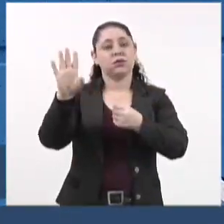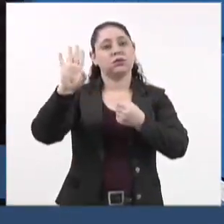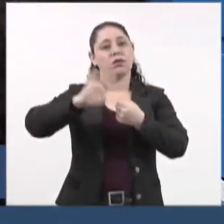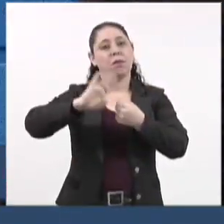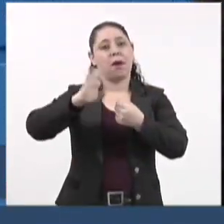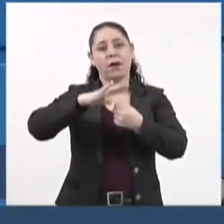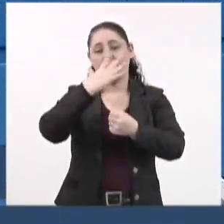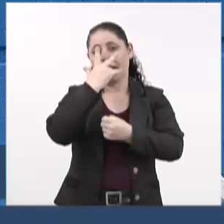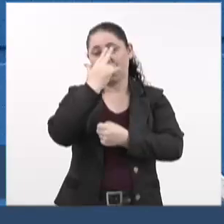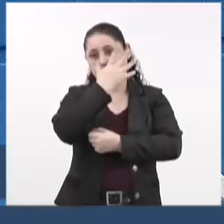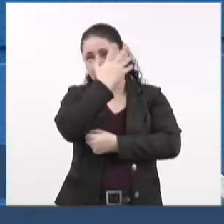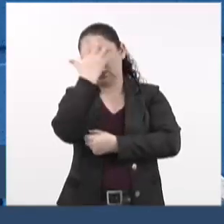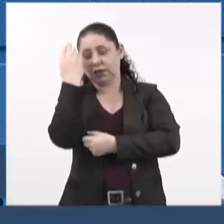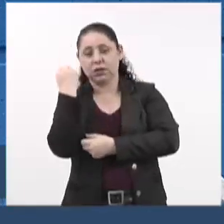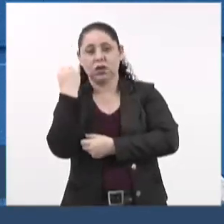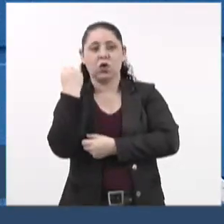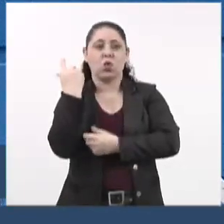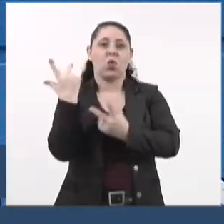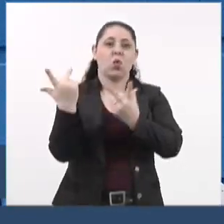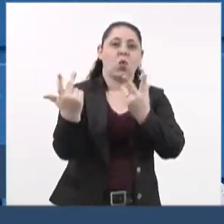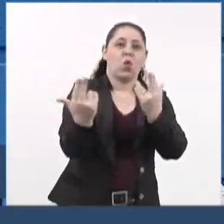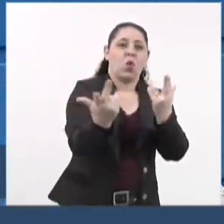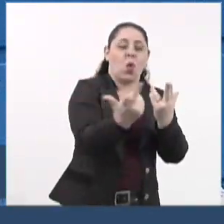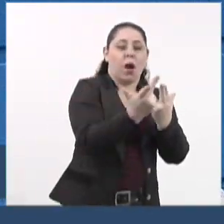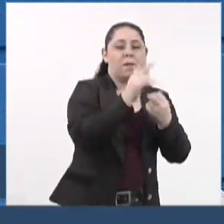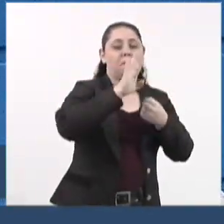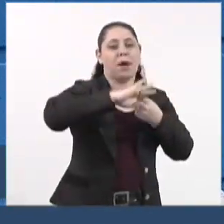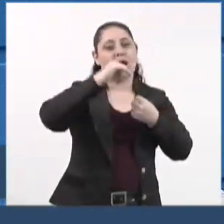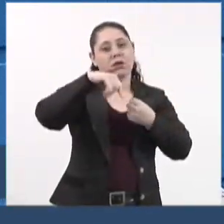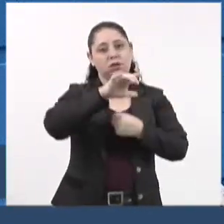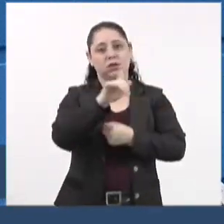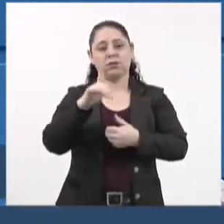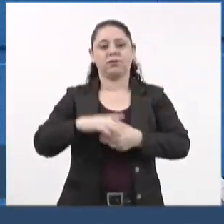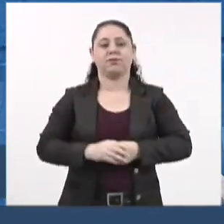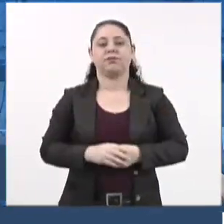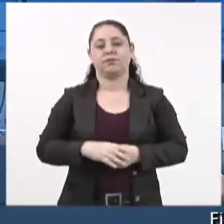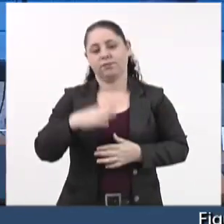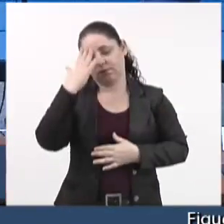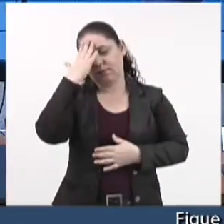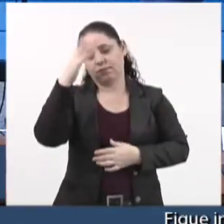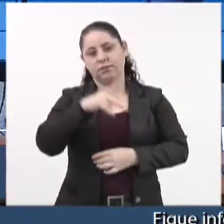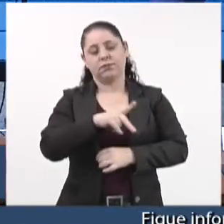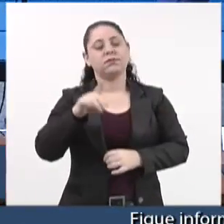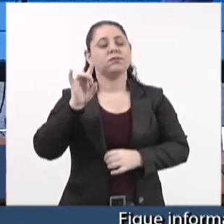esquecido, assim como muitos bairros são esquecidos em Campo Grande. Muito obrigado, senhor presidente, justamente isso.